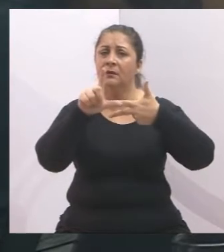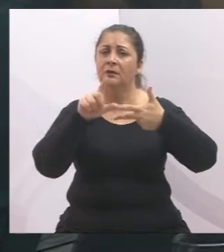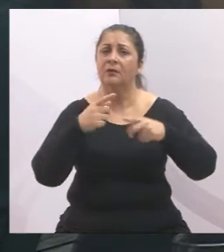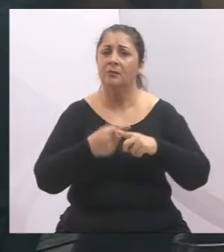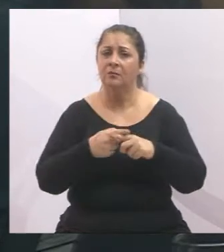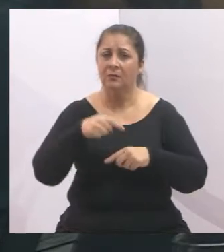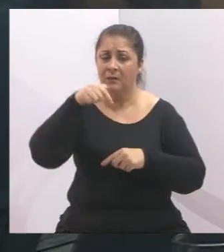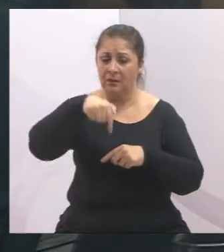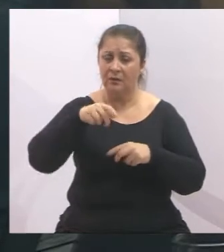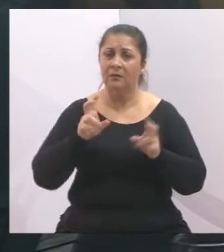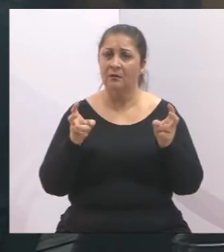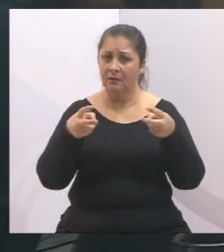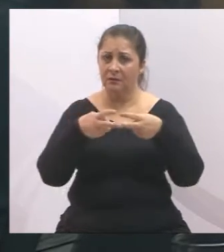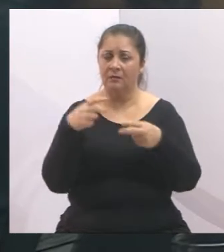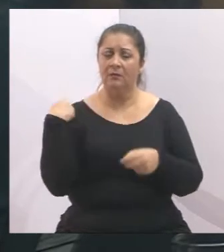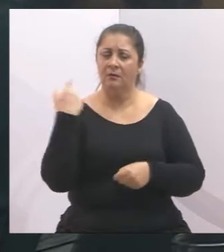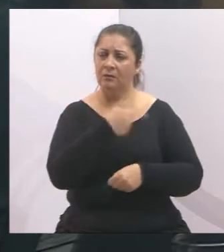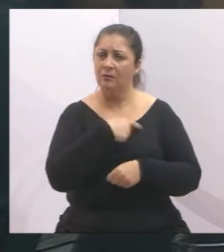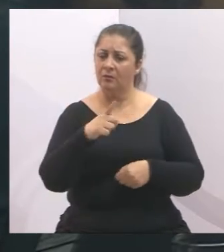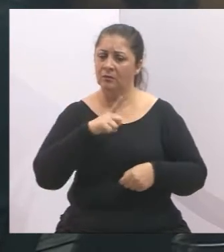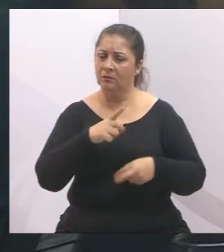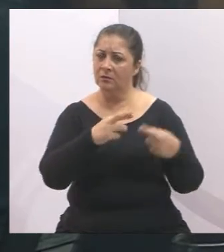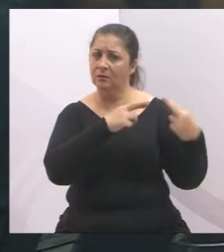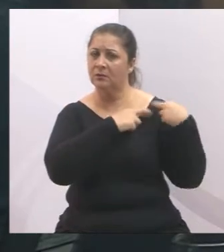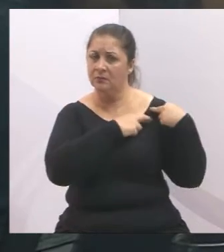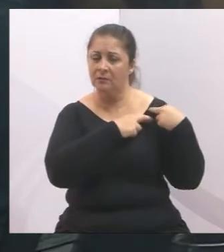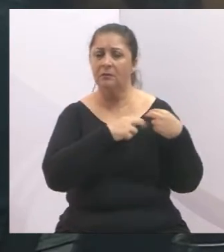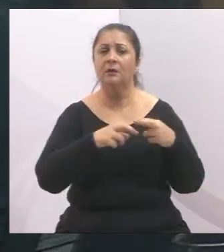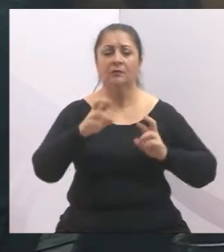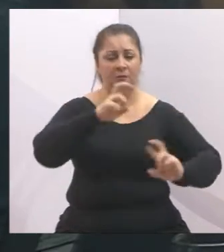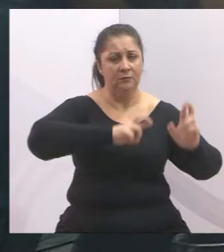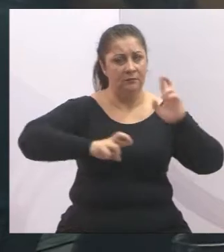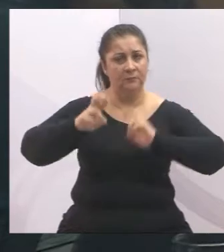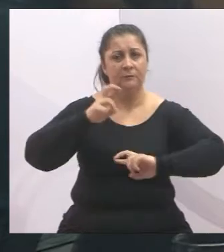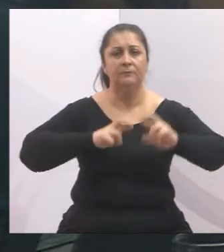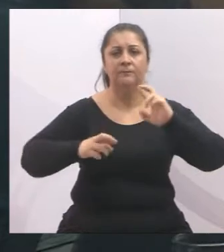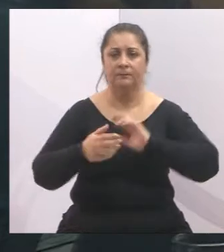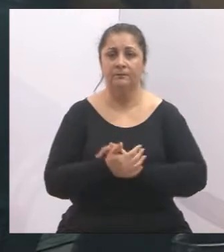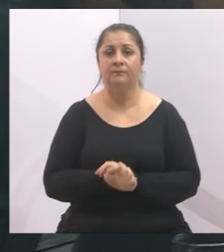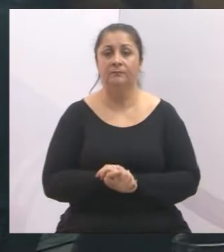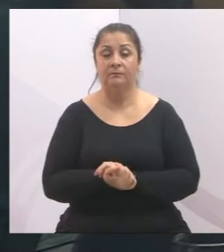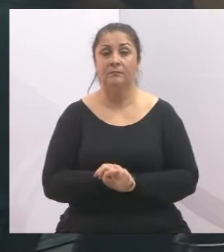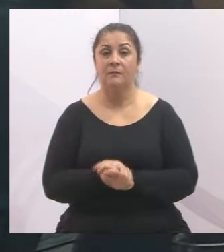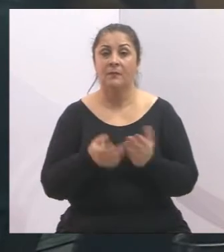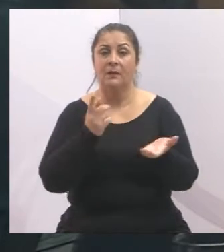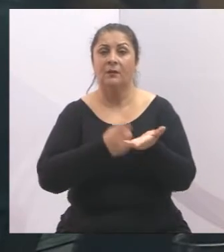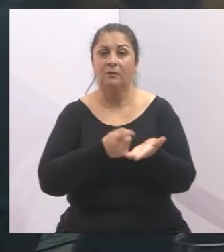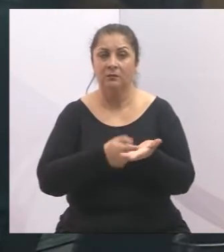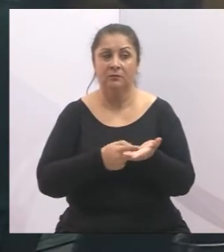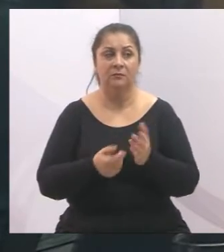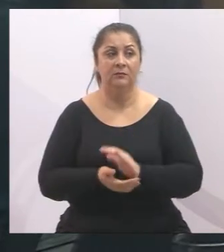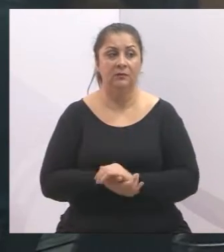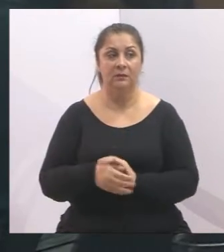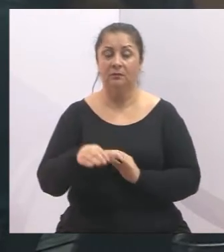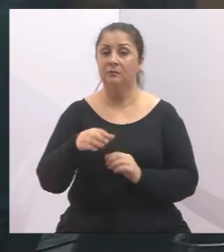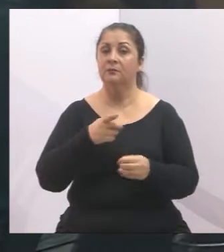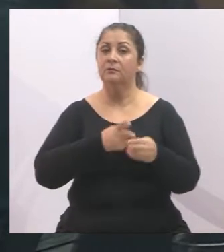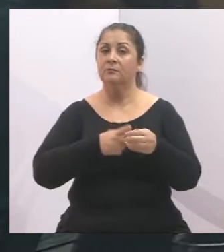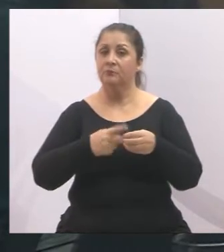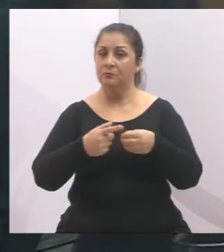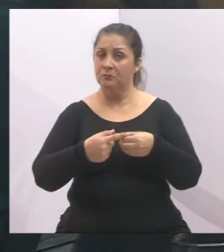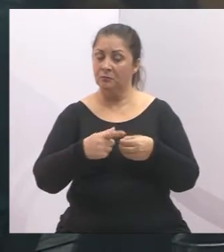temos aqui o dever de fazer e exercer essa fiscalização sobre os contratos que o município